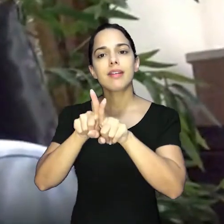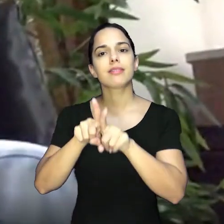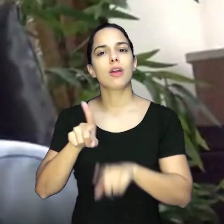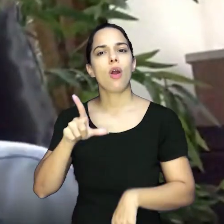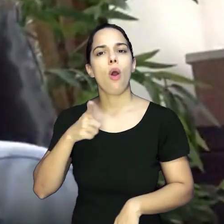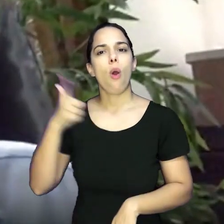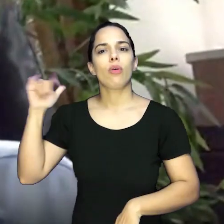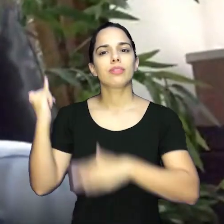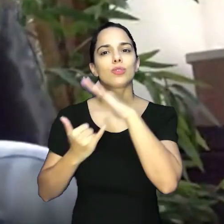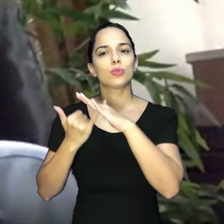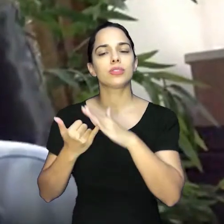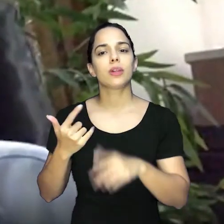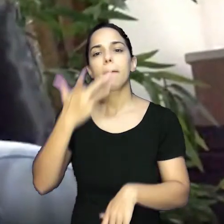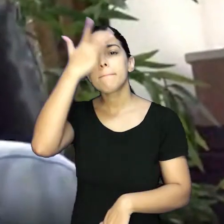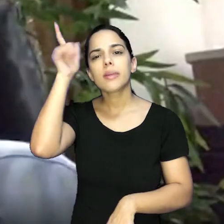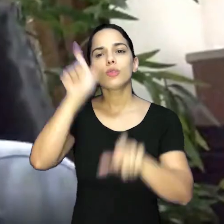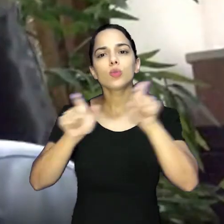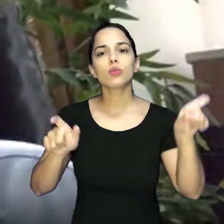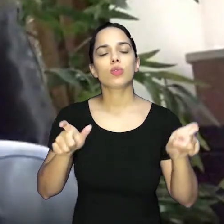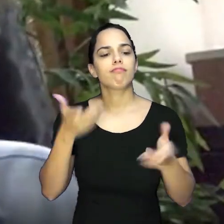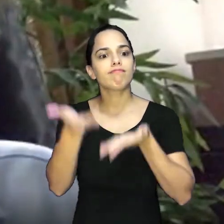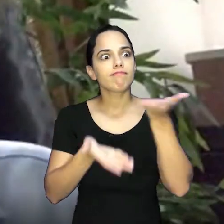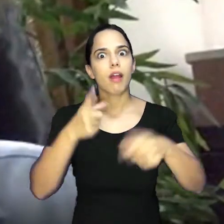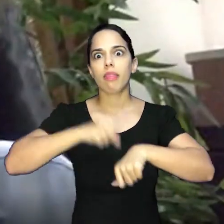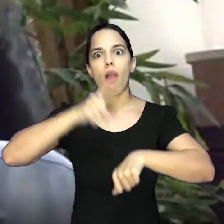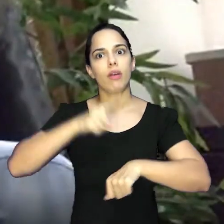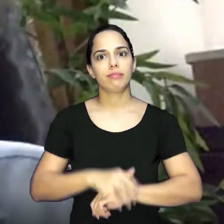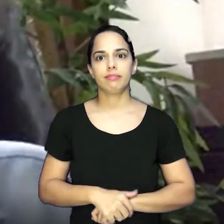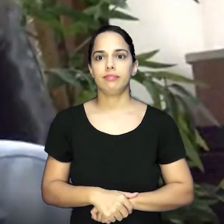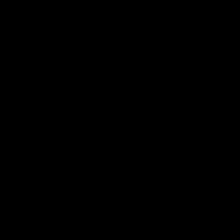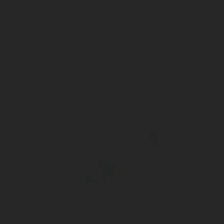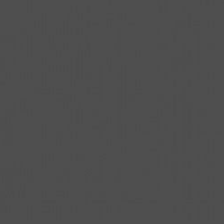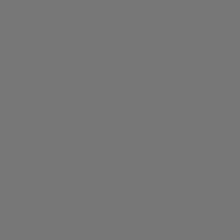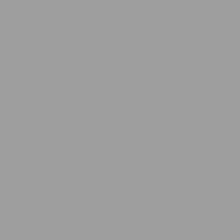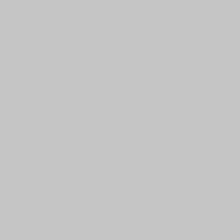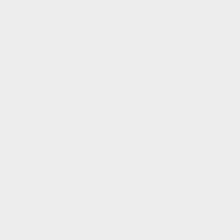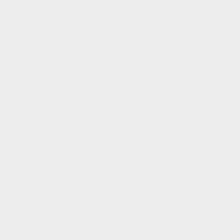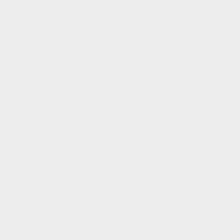com parceria fora da universidade, para que essas pessoas possam ser atendidas imediatamente.